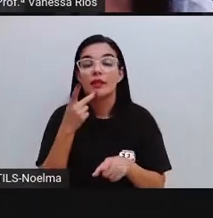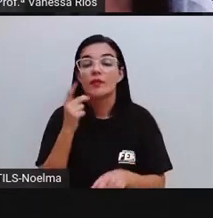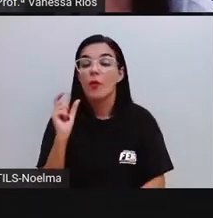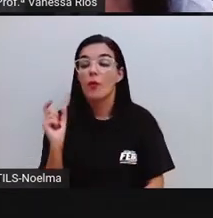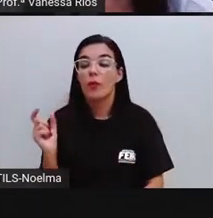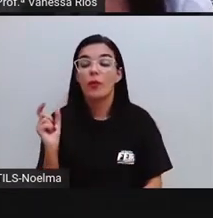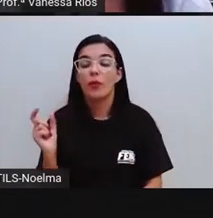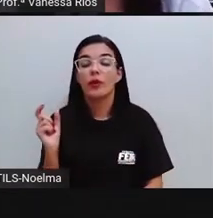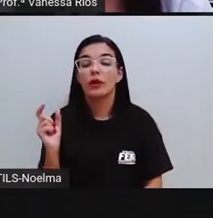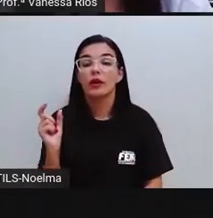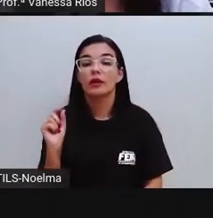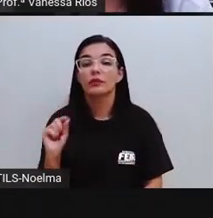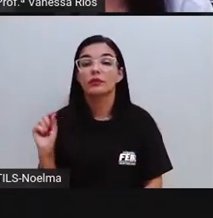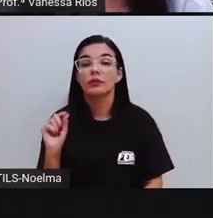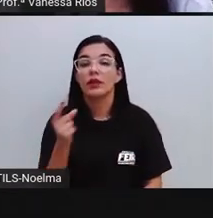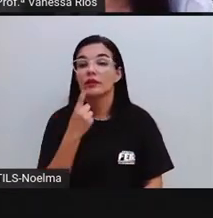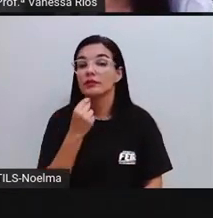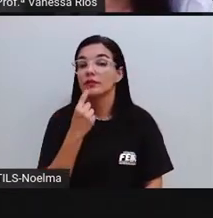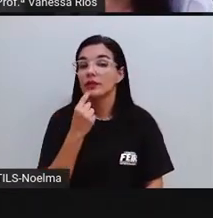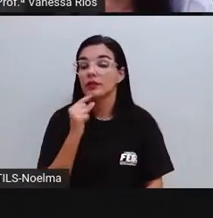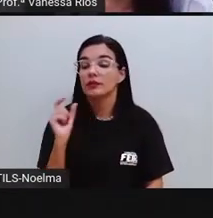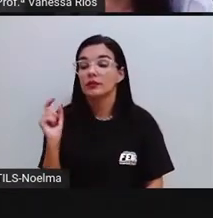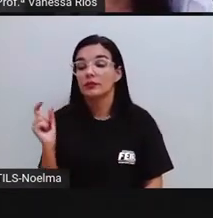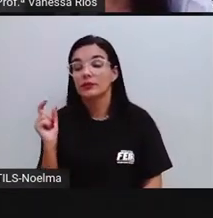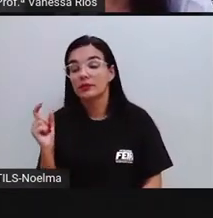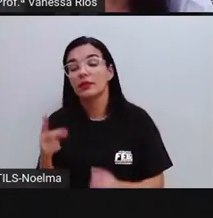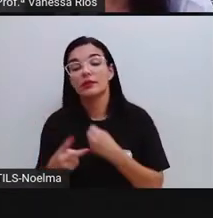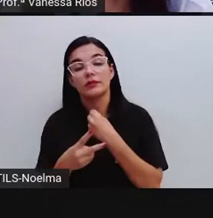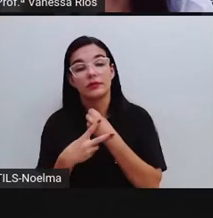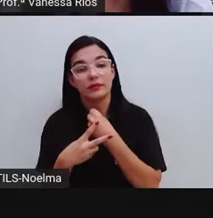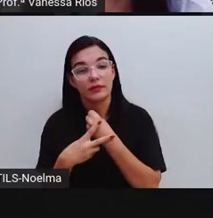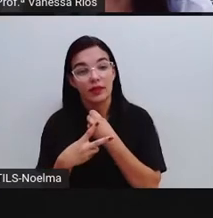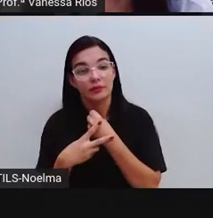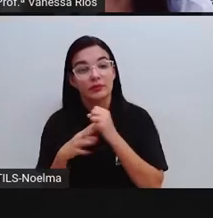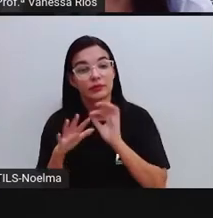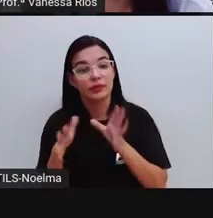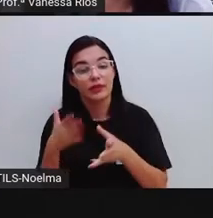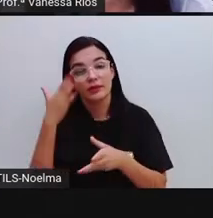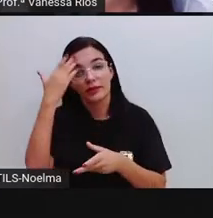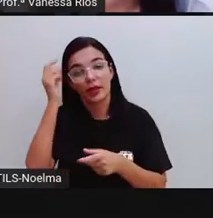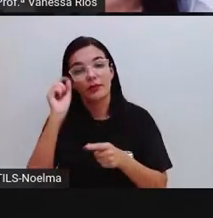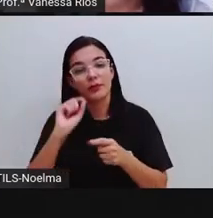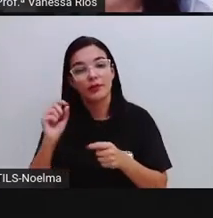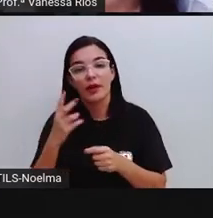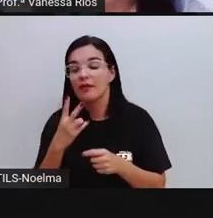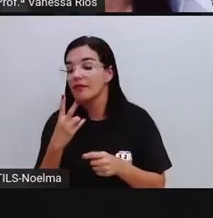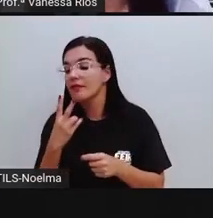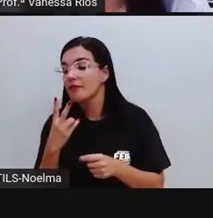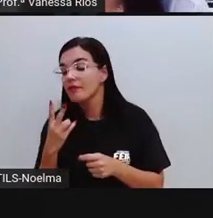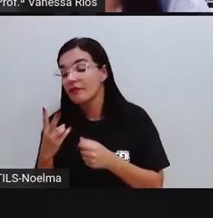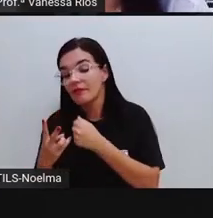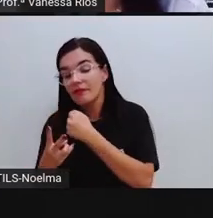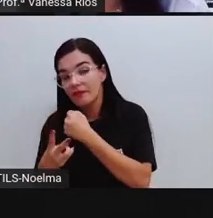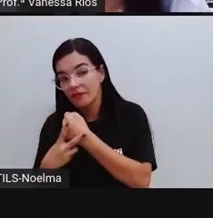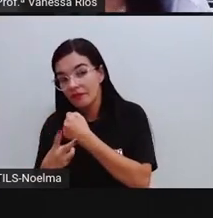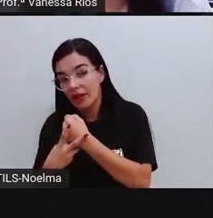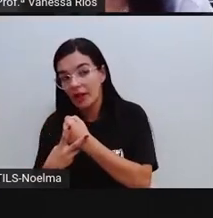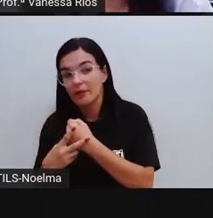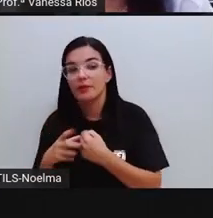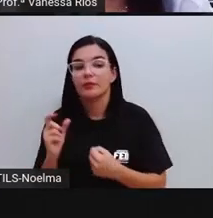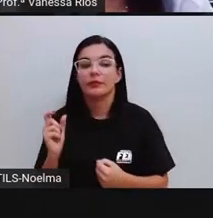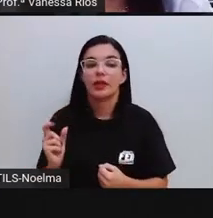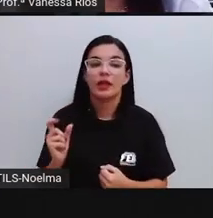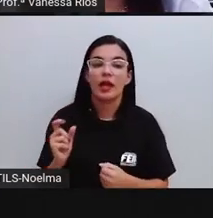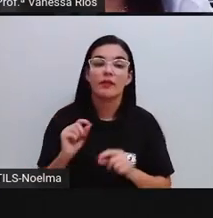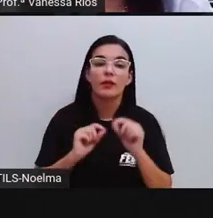já na construção da frase, qual palavra é classificada como verbo. Então, quando eu tinha uns oito anos. O